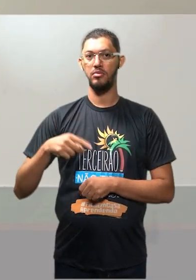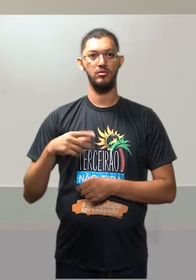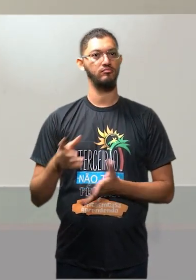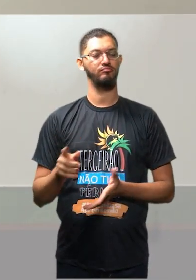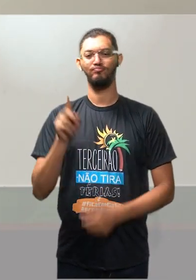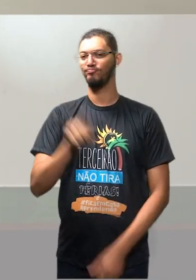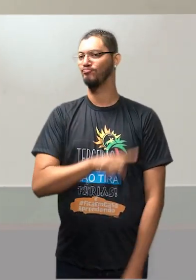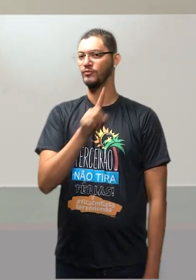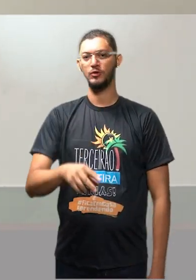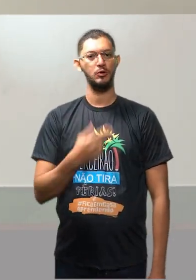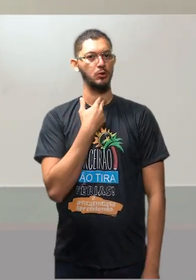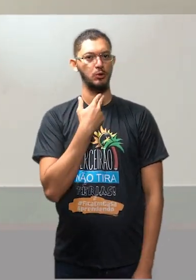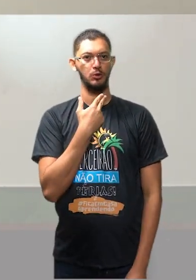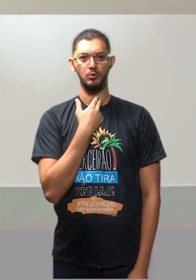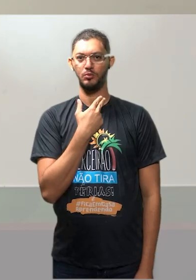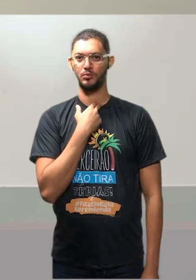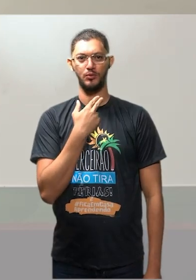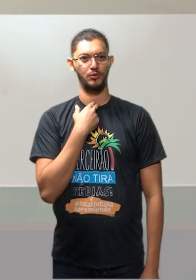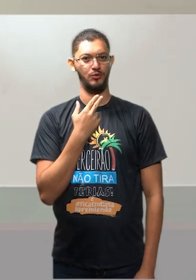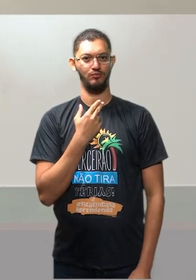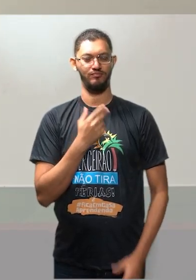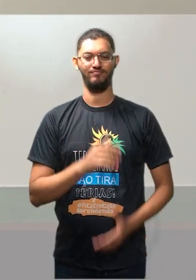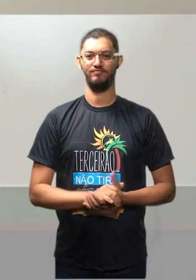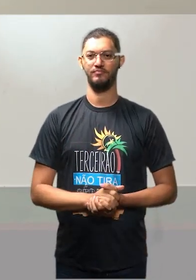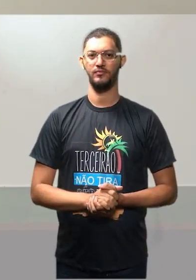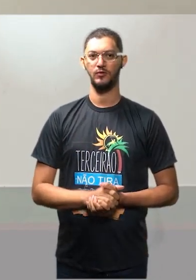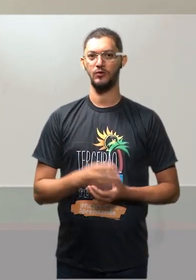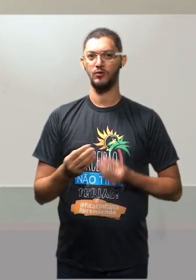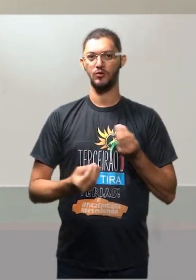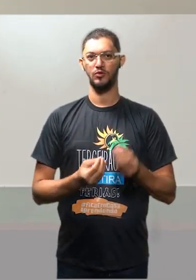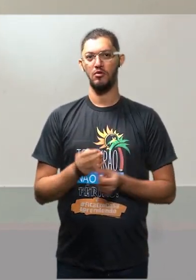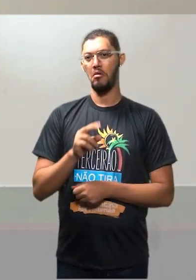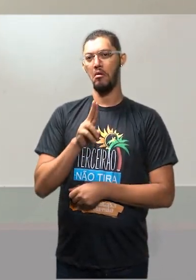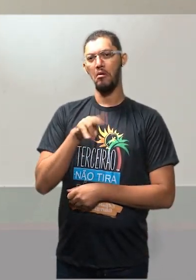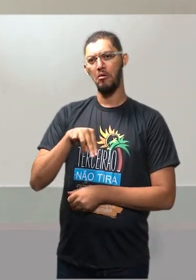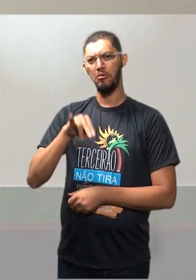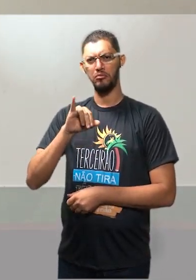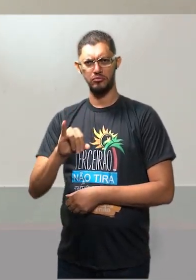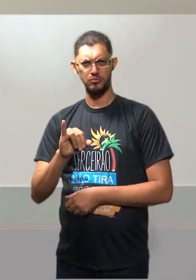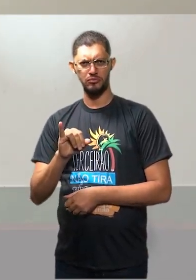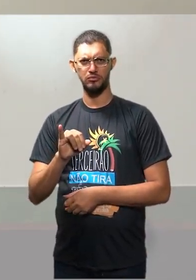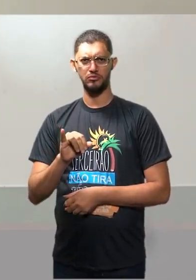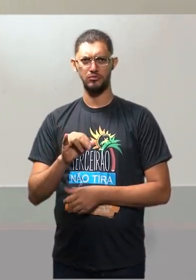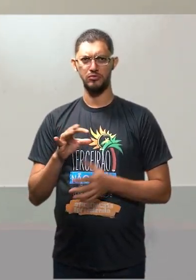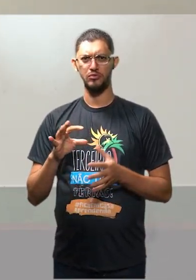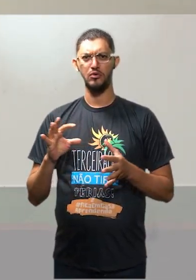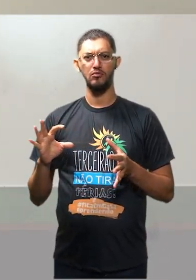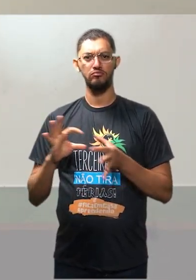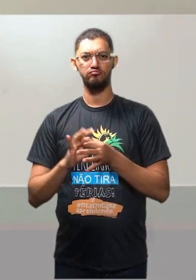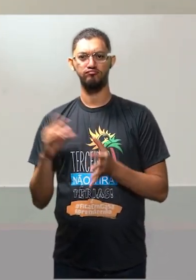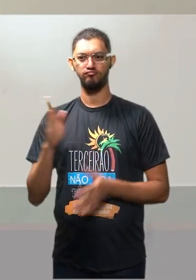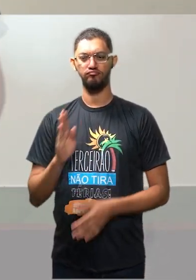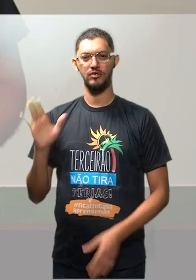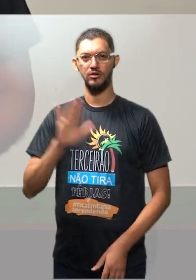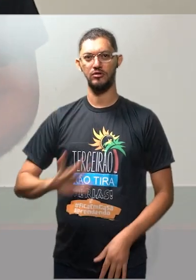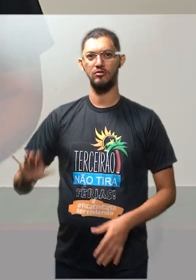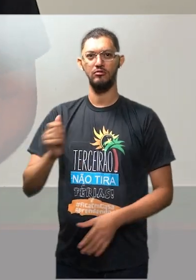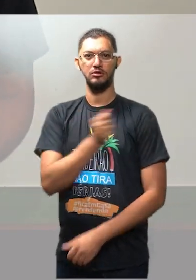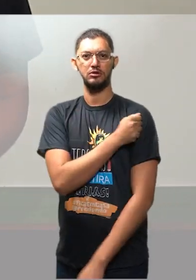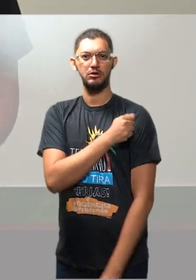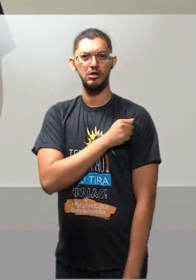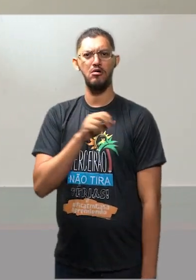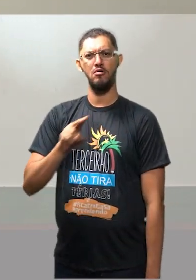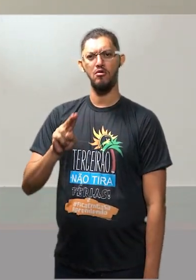considerado ilegal. Ok? Como a UNE vai ter, União Nacional de Estudantes Universitais. Como a